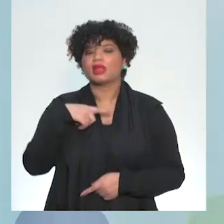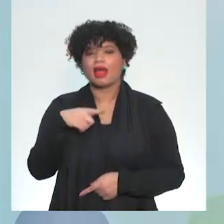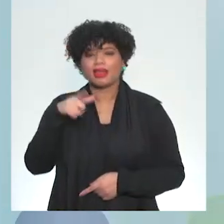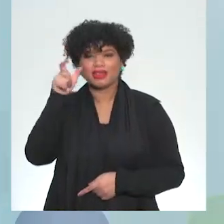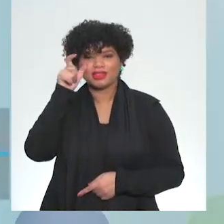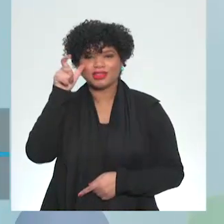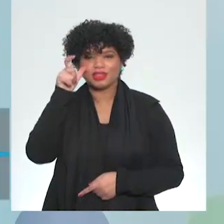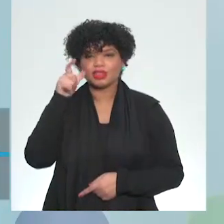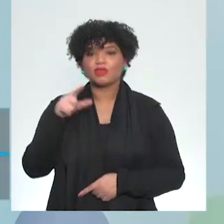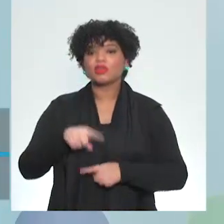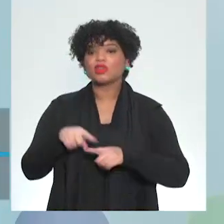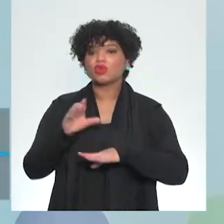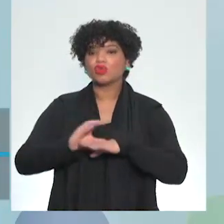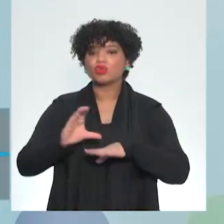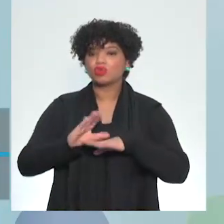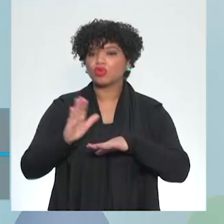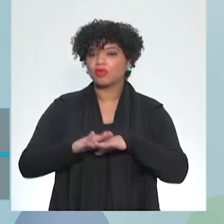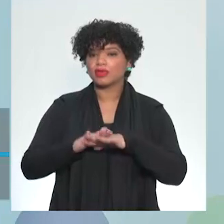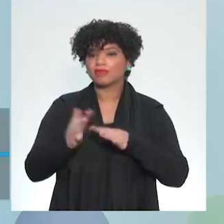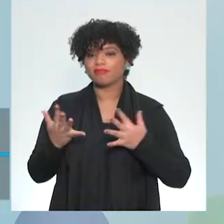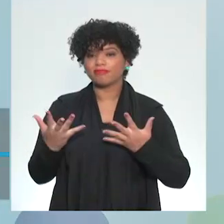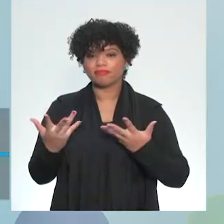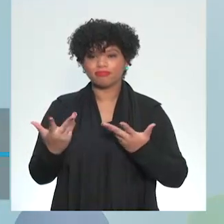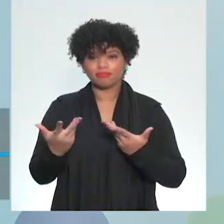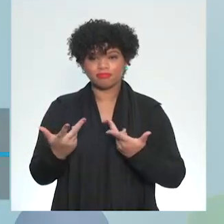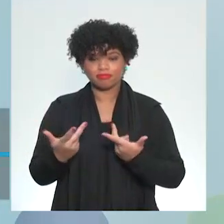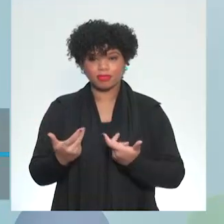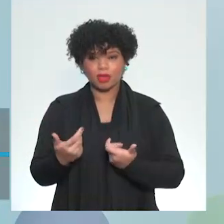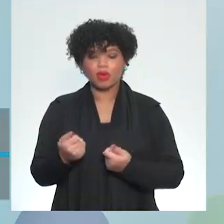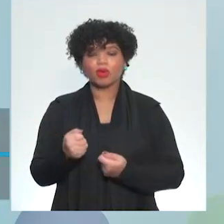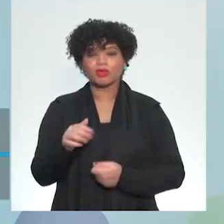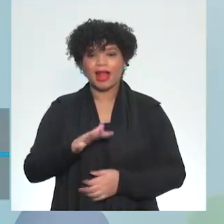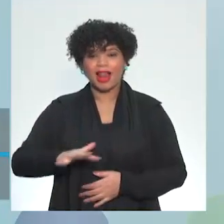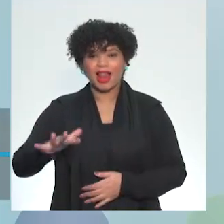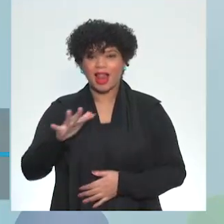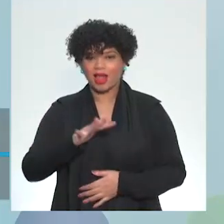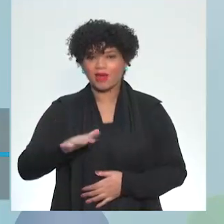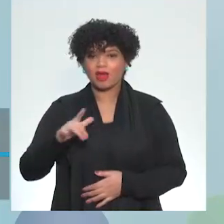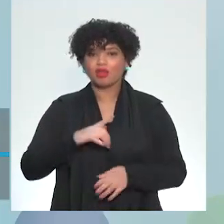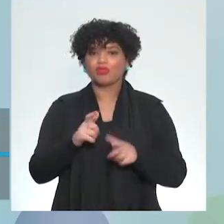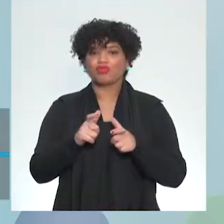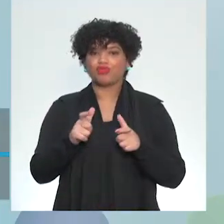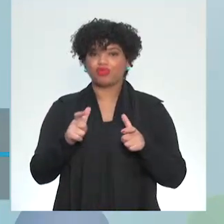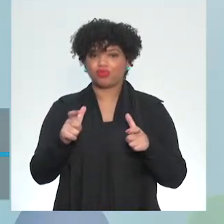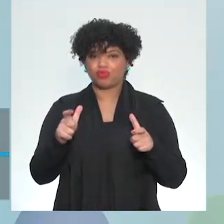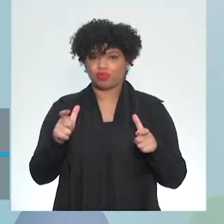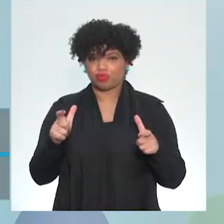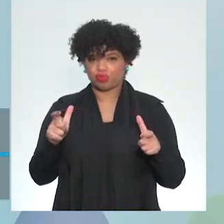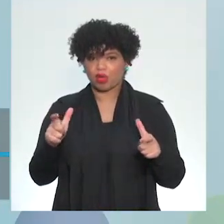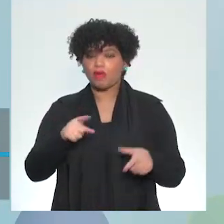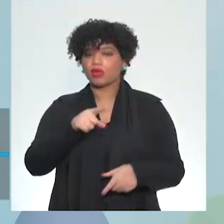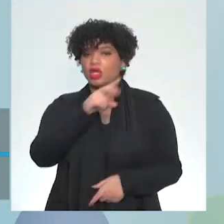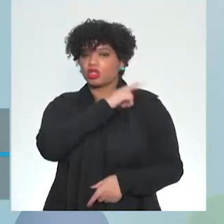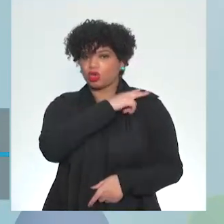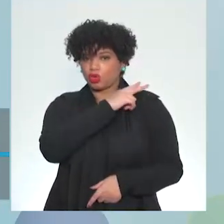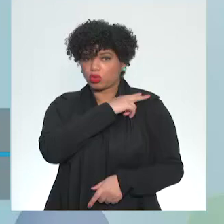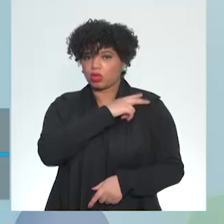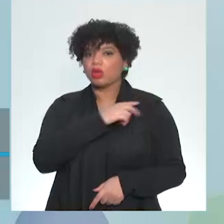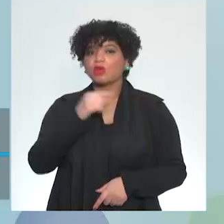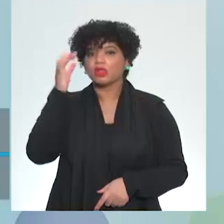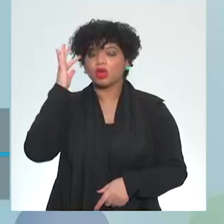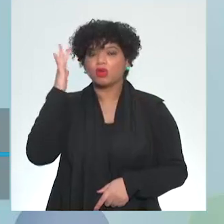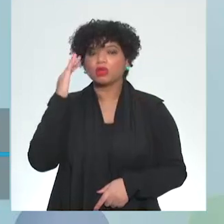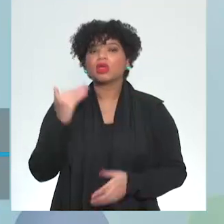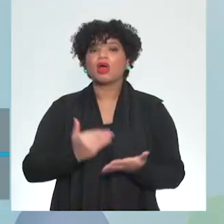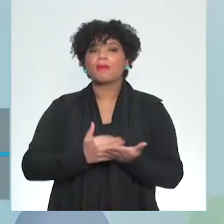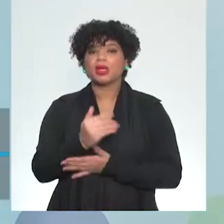e façam cursos de aprimorar-se cada vez mais em uma área que está em expansão, ainda mais que segunda série do ensino médio, tem que começar a pensar